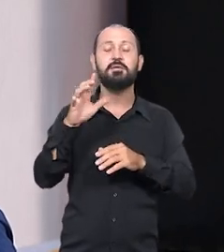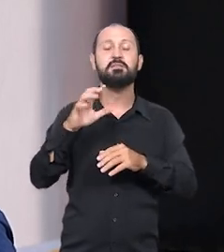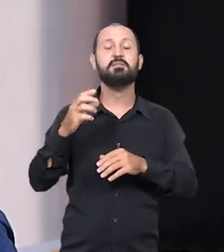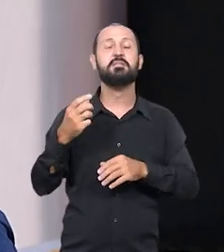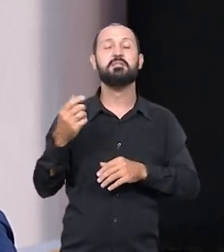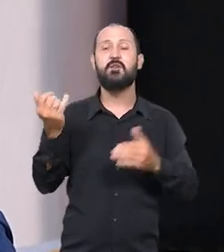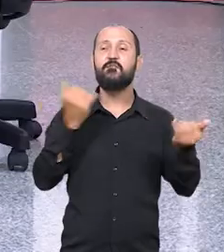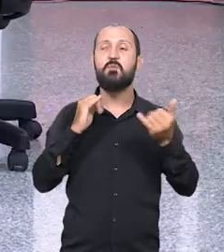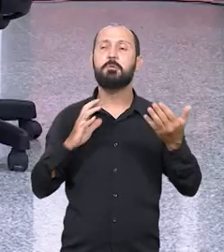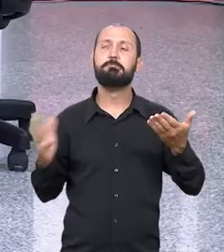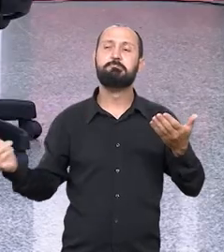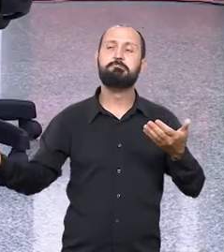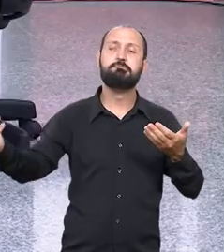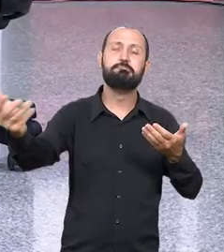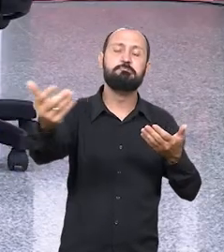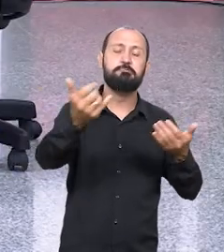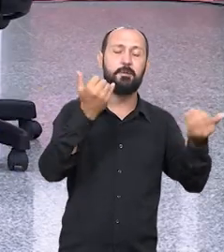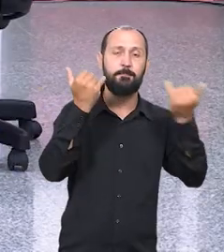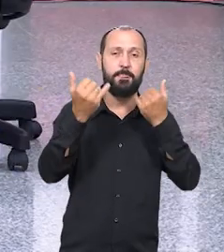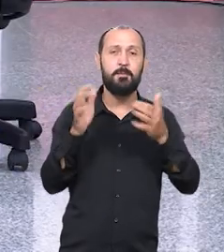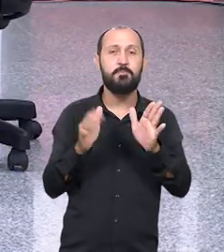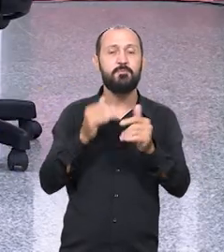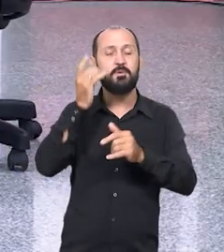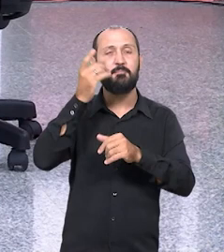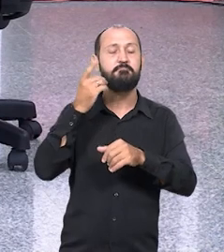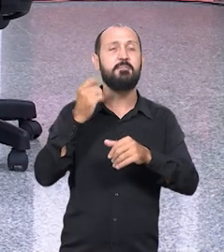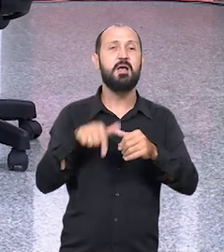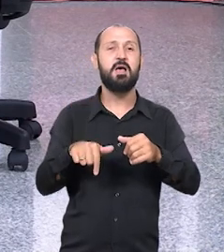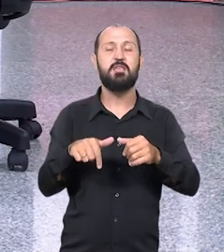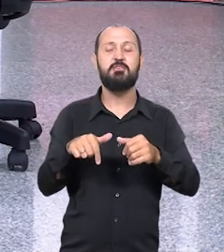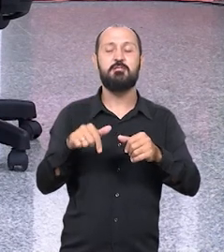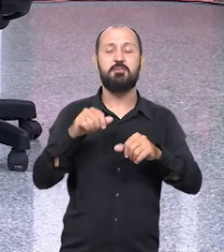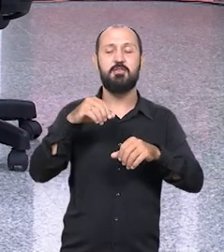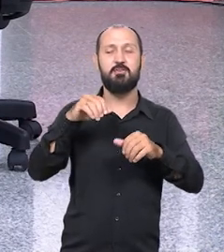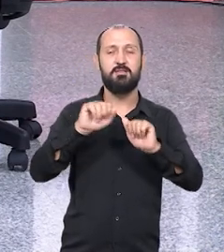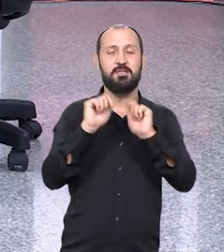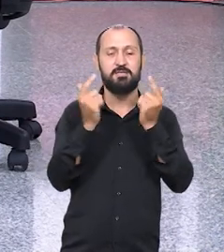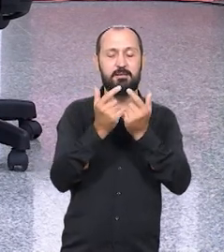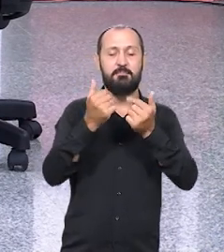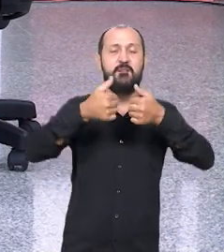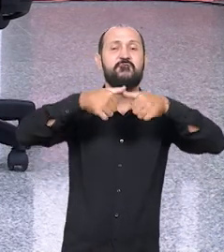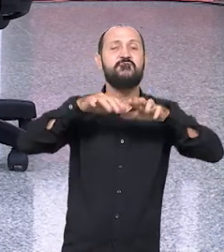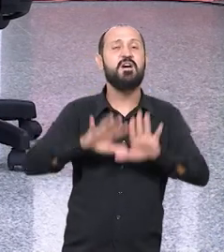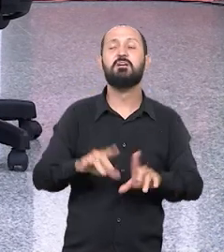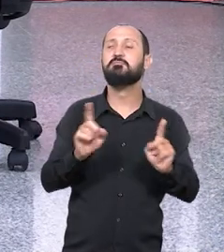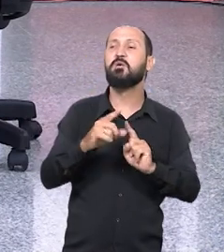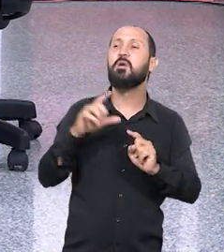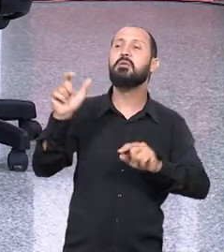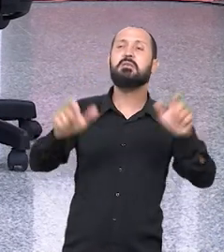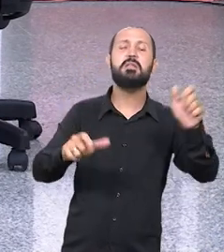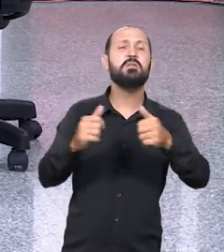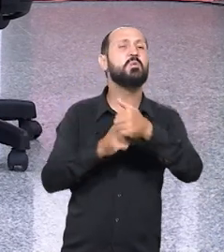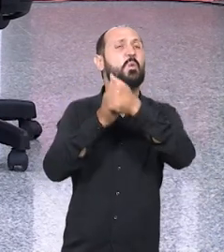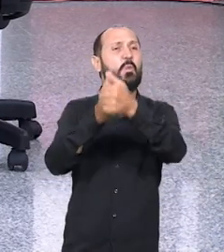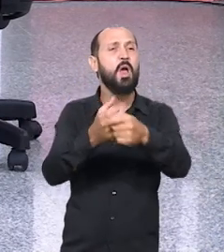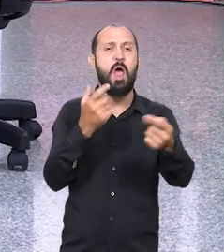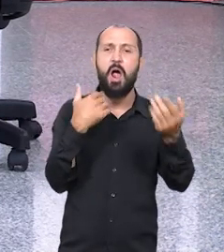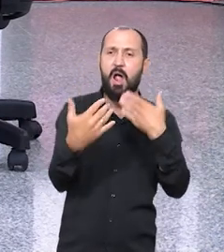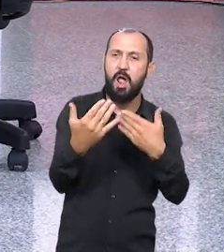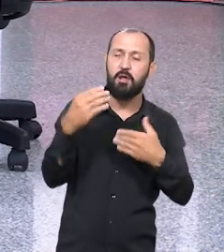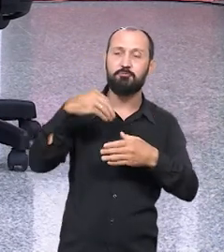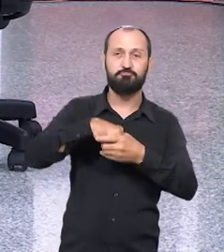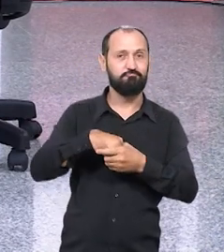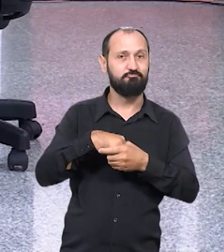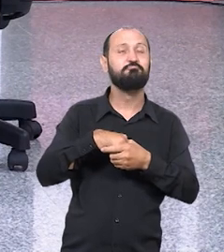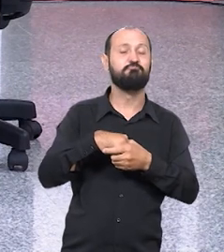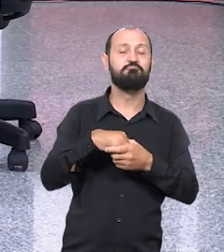captar essas demandas. Ou seja, levar o nosso gabinete, além da Assembleia Legislativa, chegar até as pessoas que não acompanham, muitas vezes, o debate que